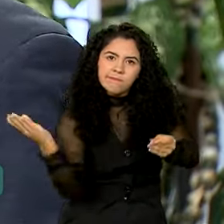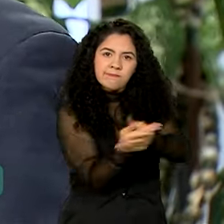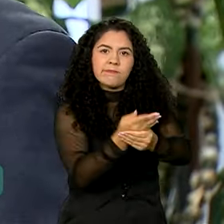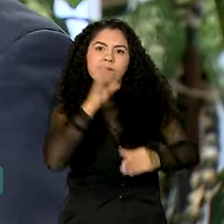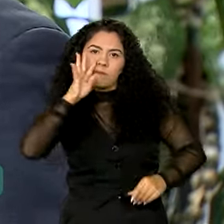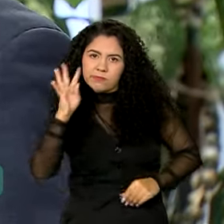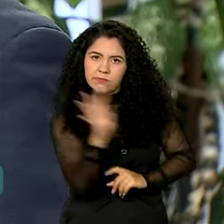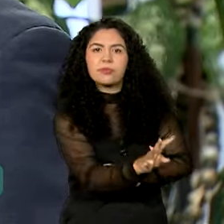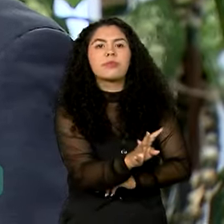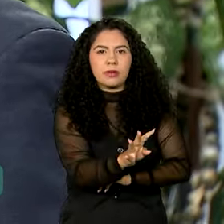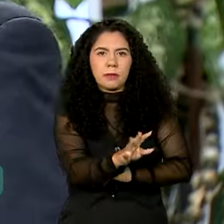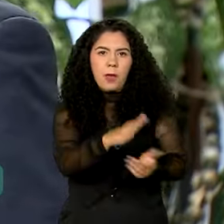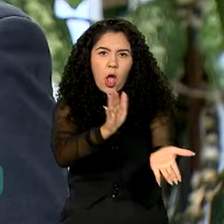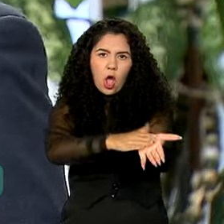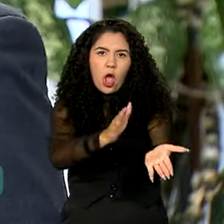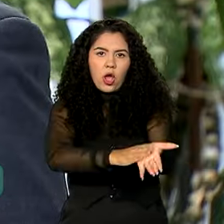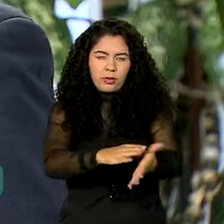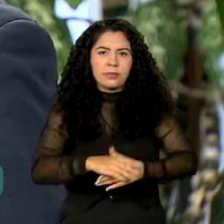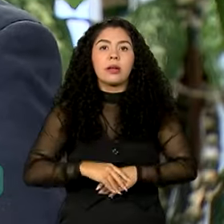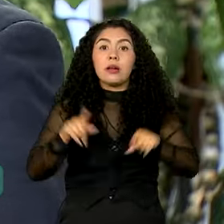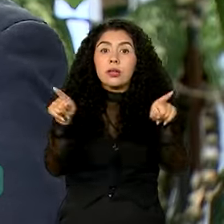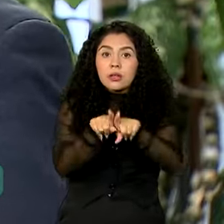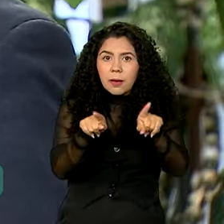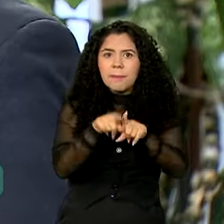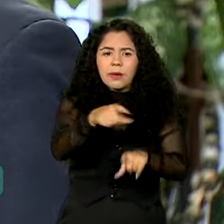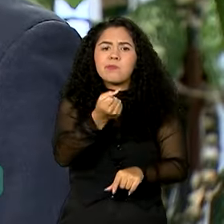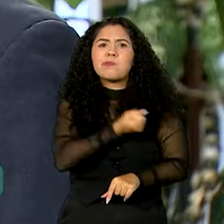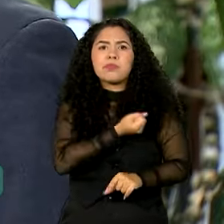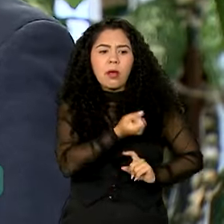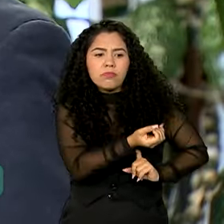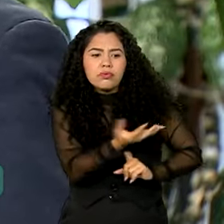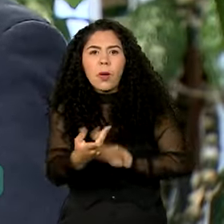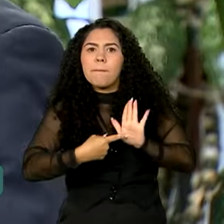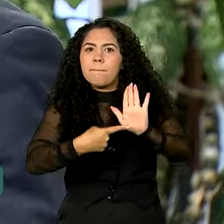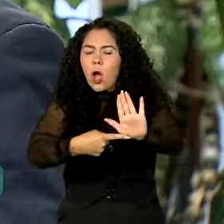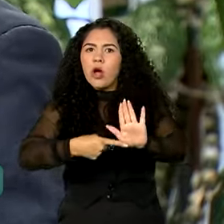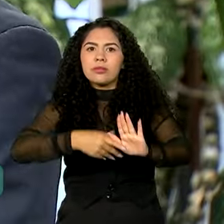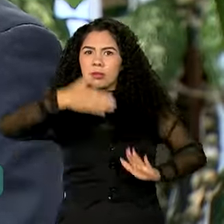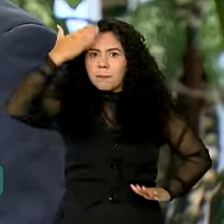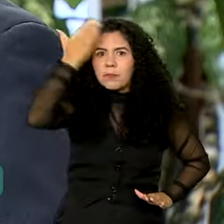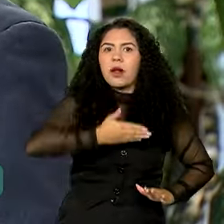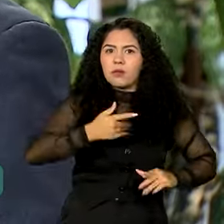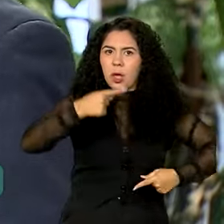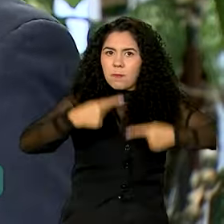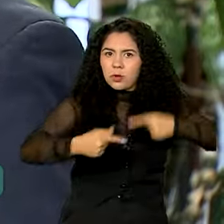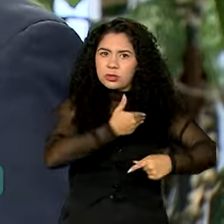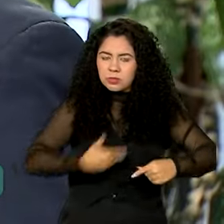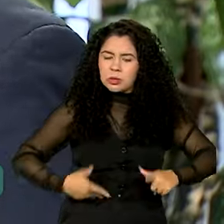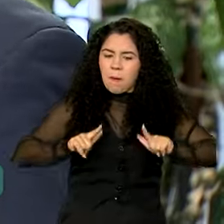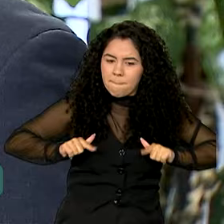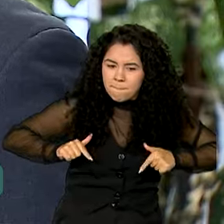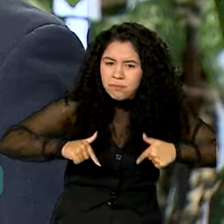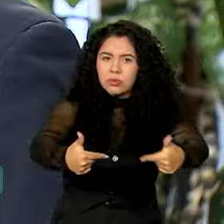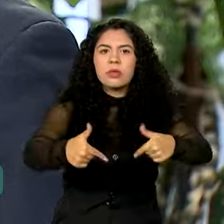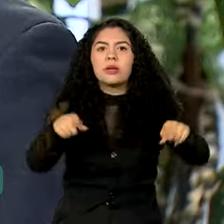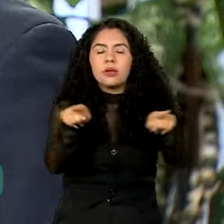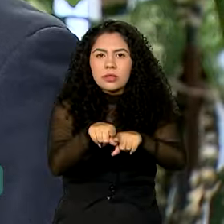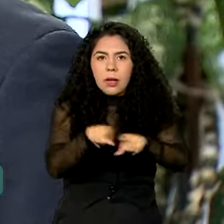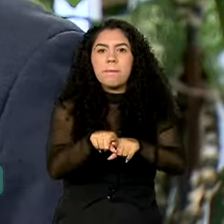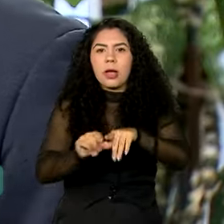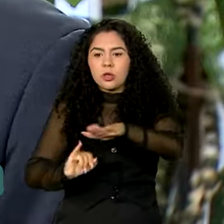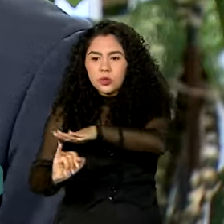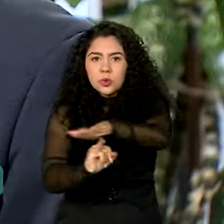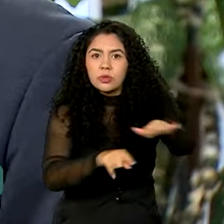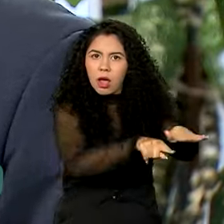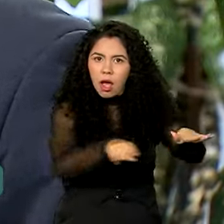essas cobranças. Esse número dá uma dimensão da efetividade da política pública, dessa congregação de competências das instituições para garantir